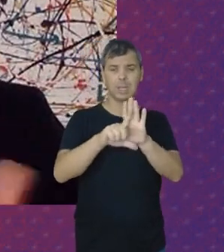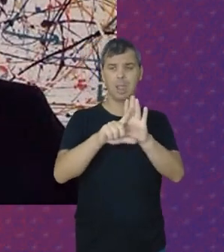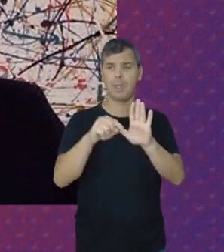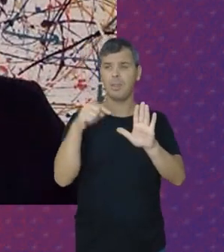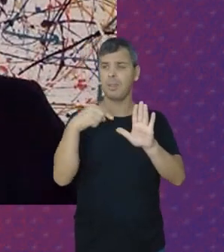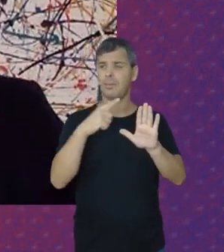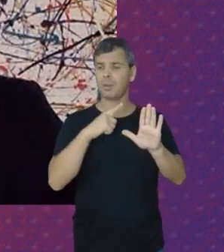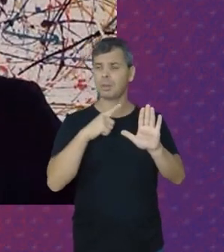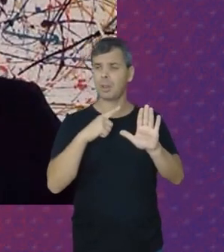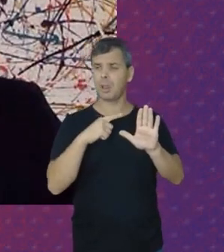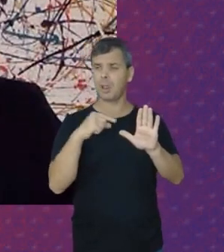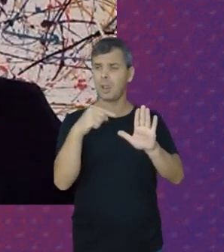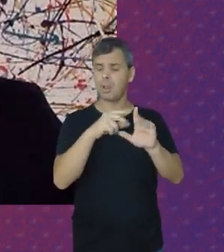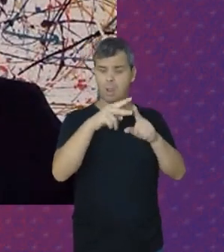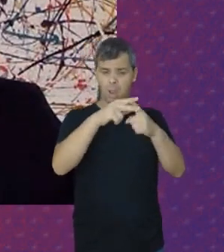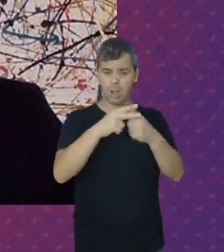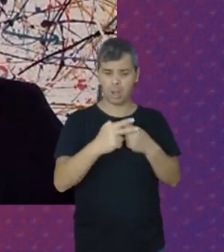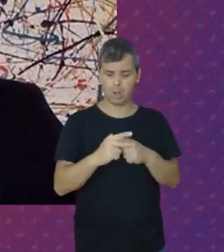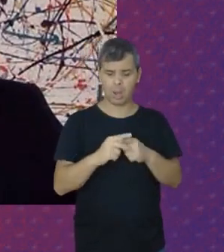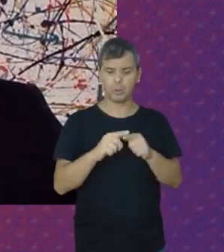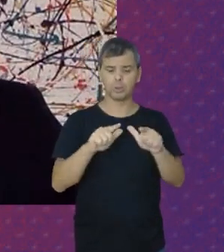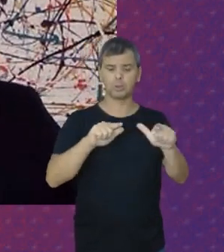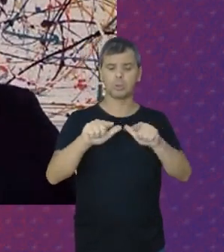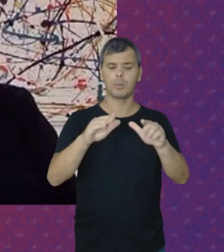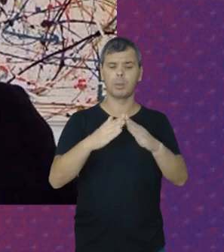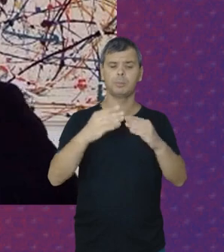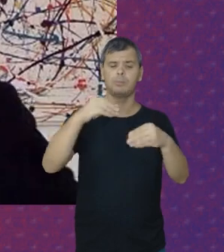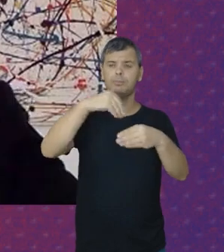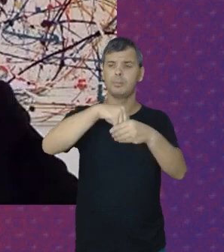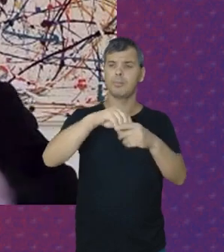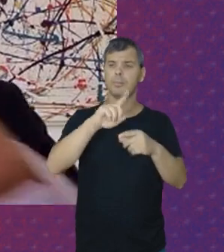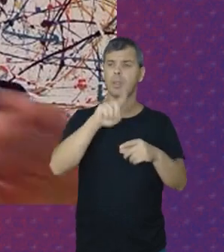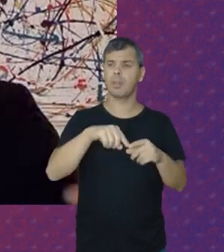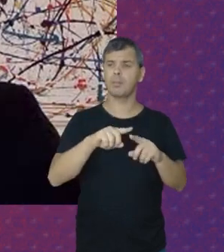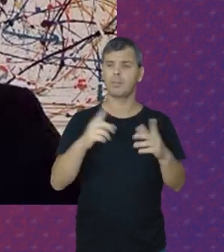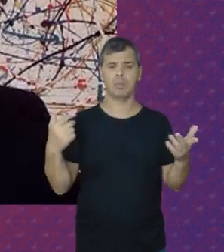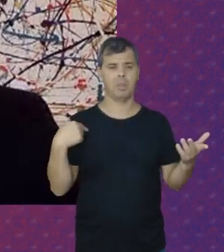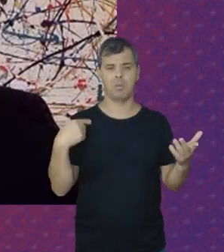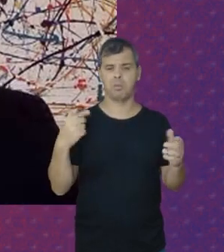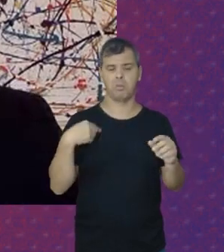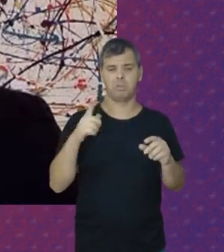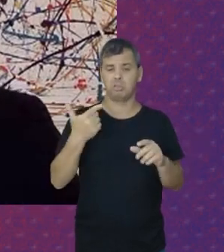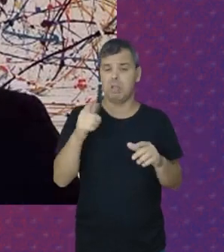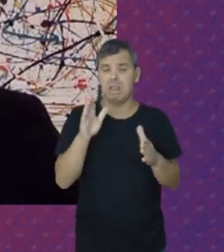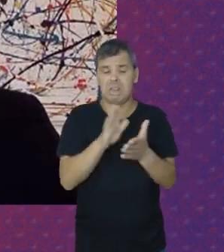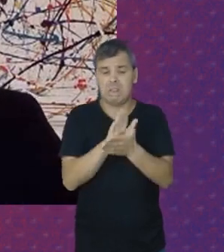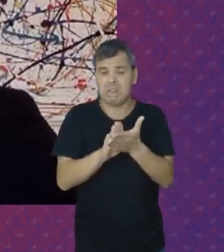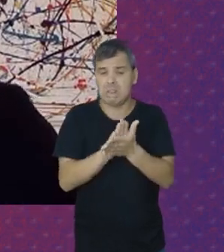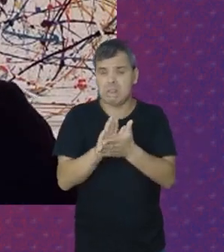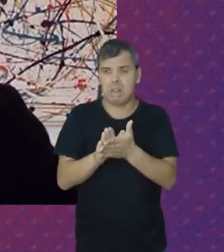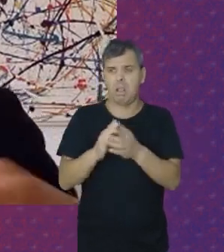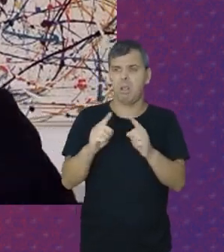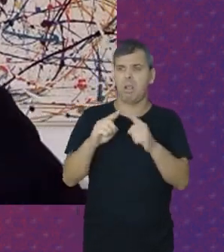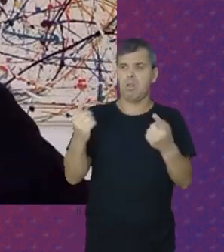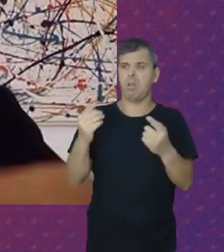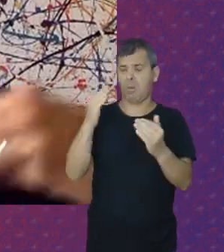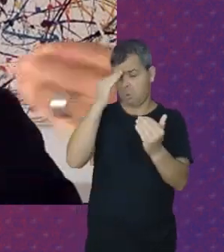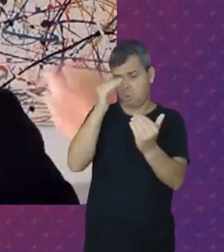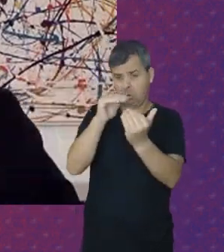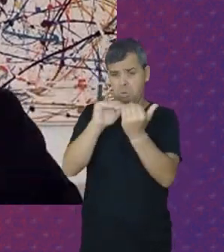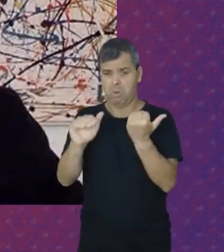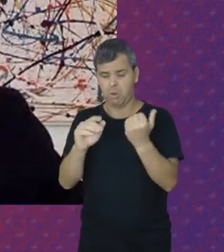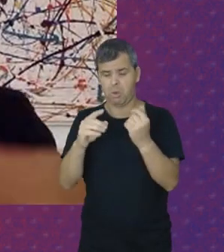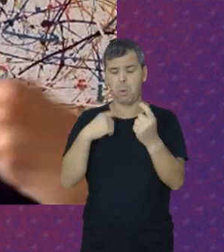Dedicados À regulação Do trabalho Doméstico Estavam Desprovidos Completamente De qualquer